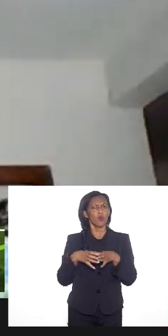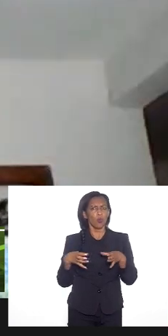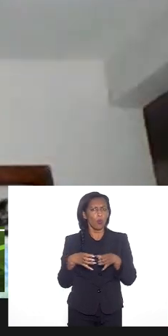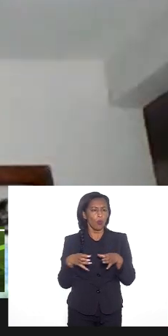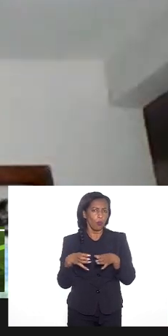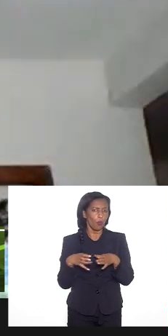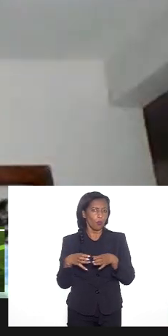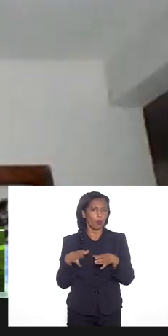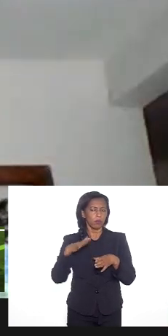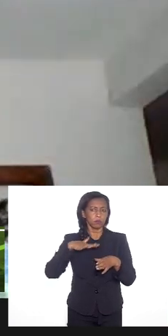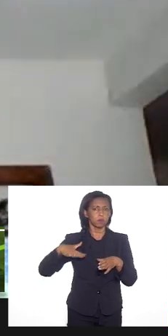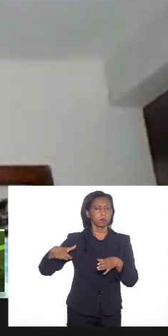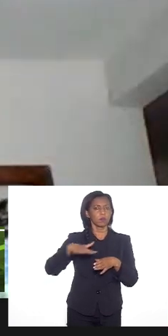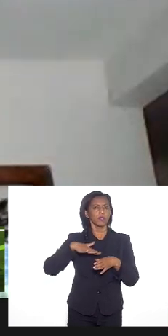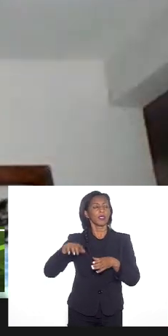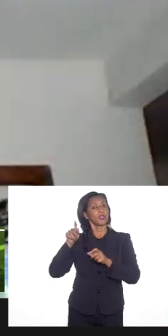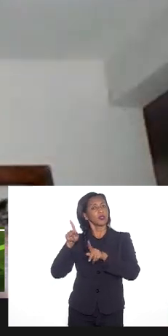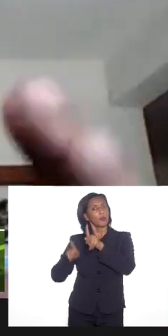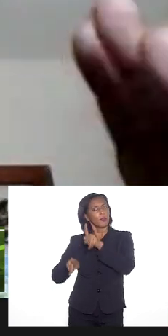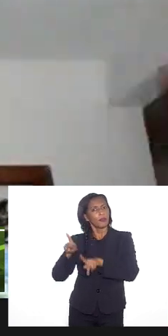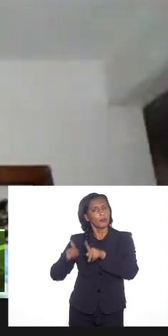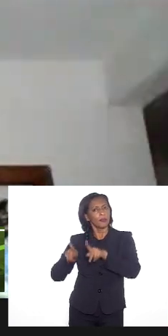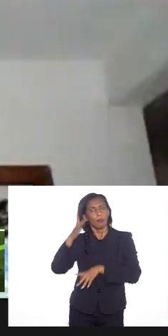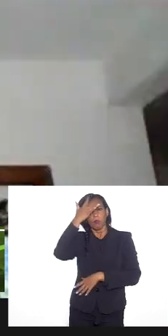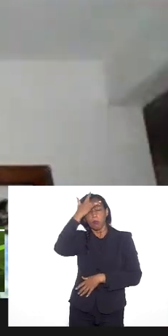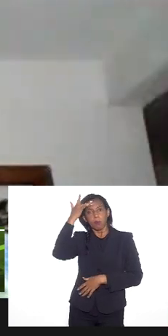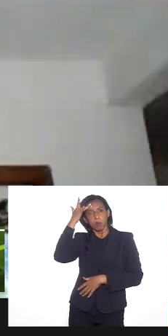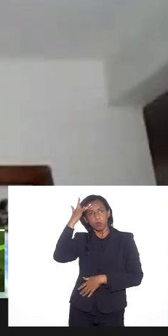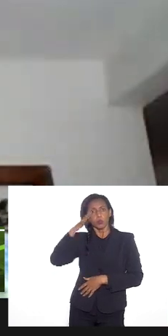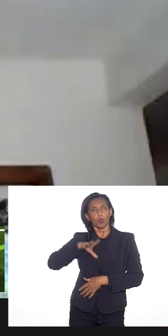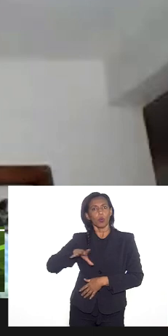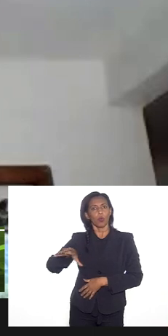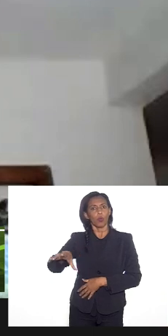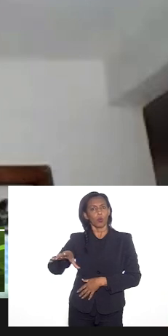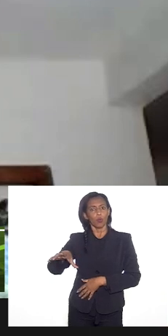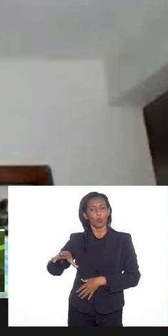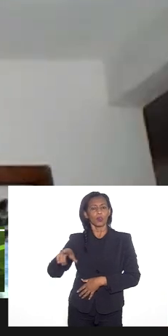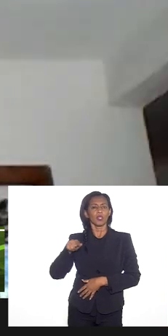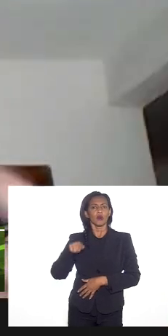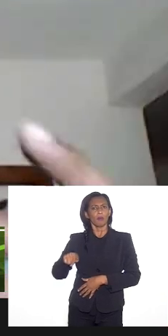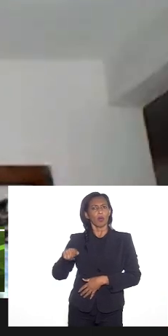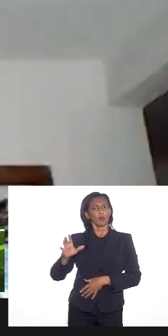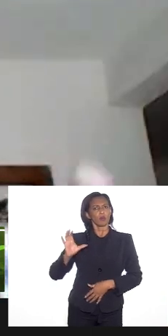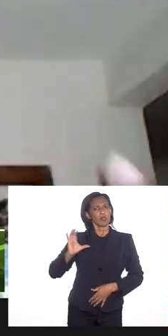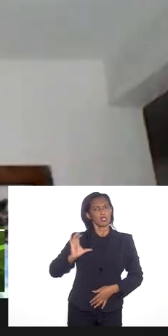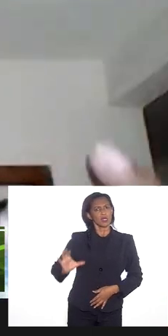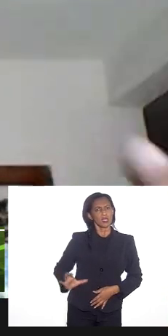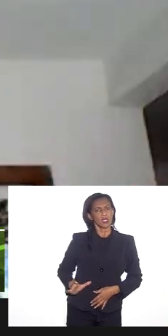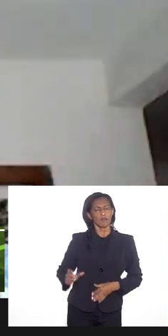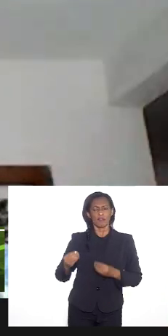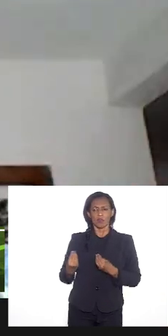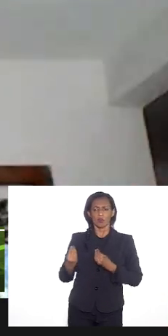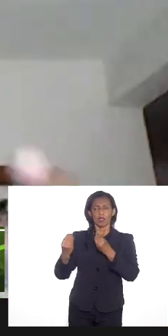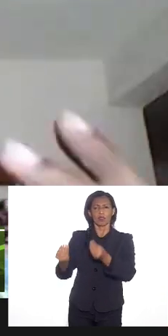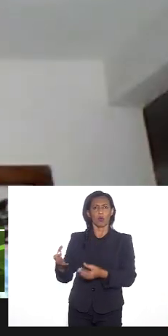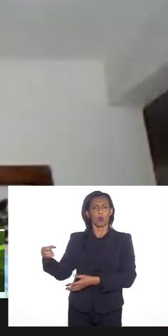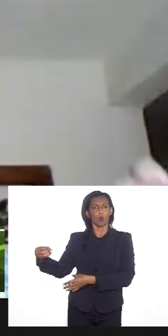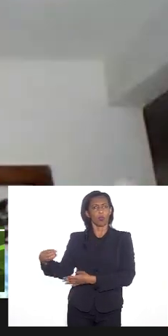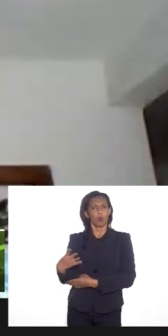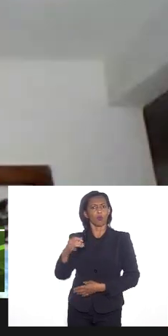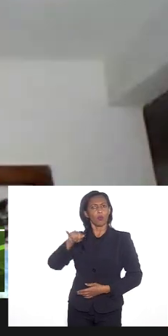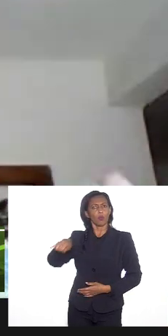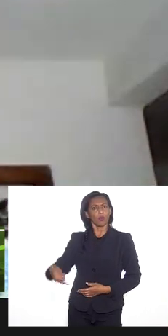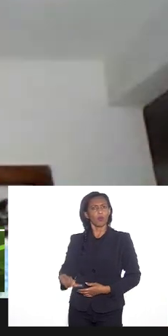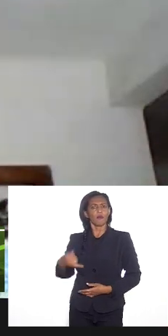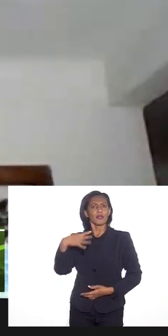comunidades de pessoas que são espaços civilizatórios que traz uma nova possibilidade de